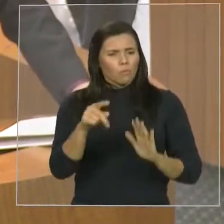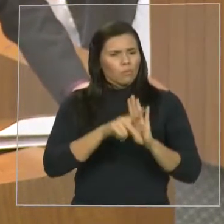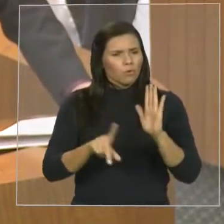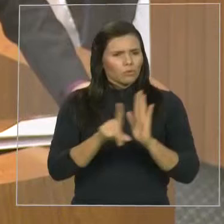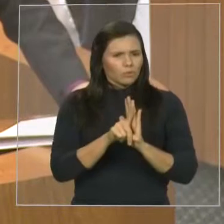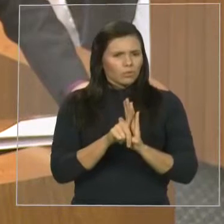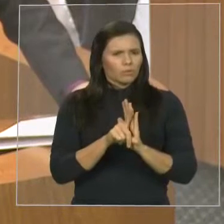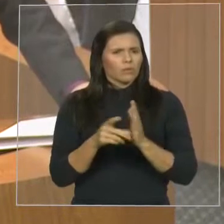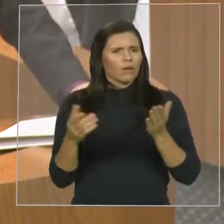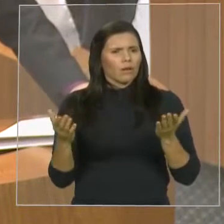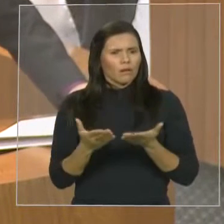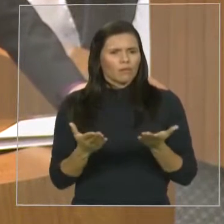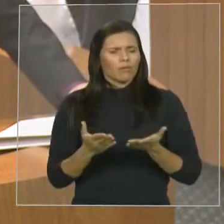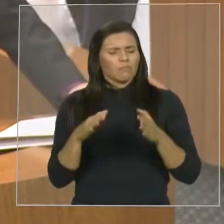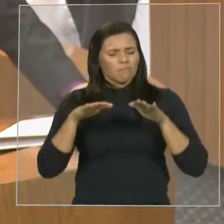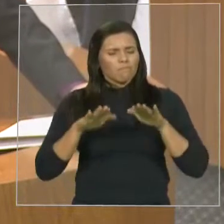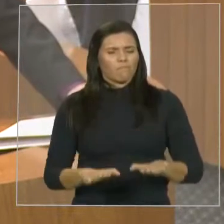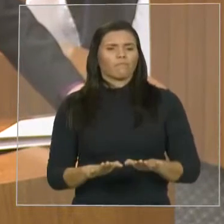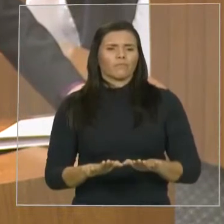conceda a palavra à deputada Valéria.